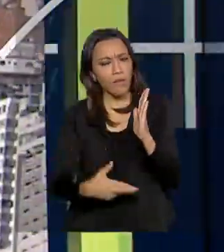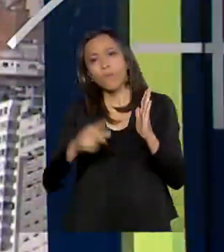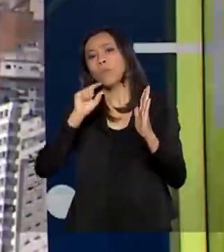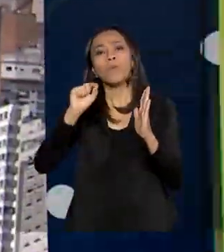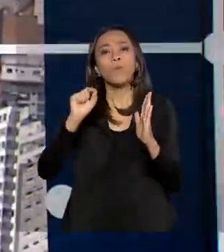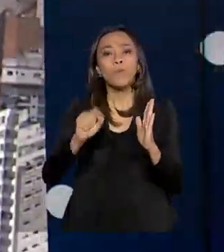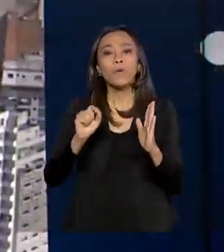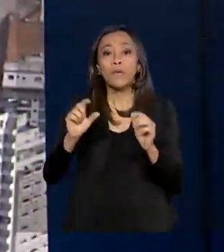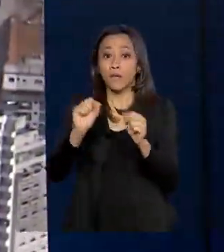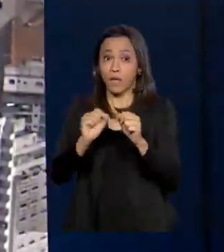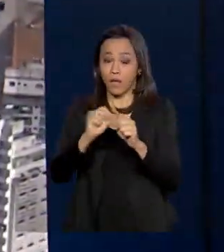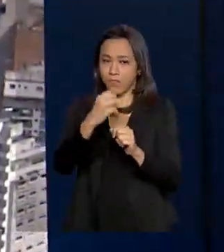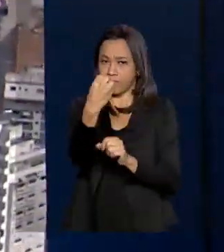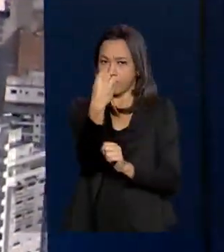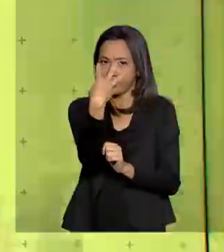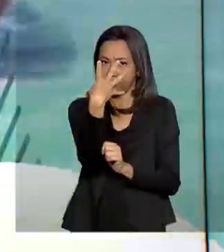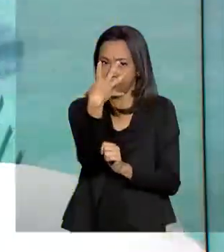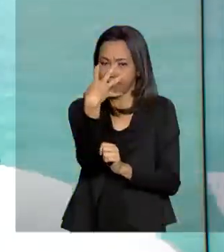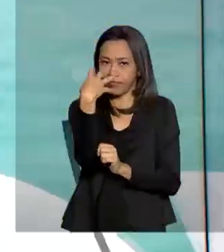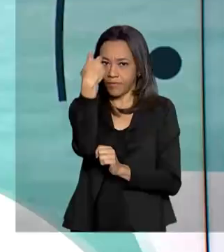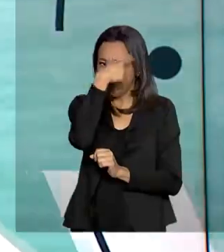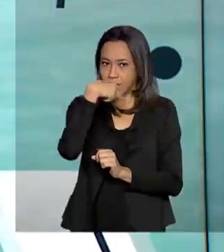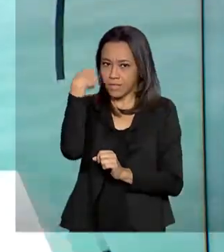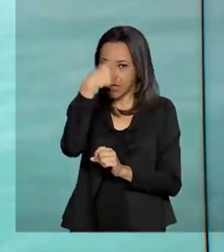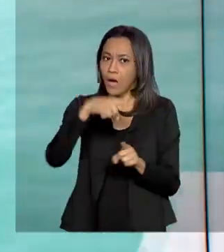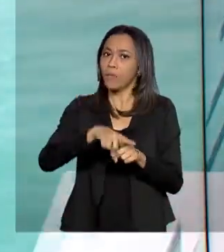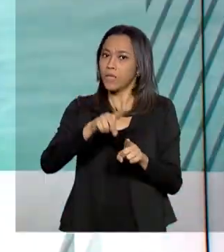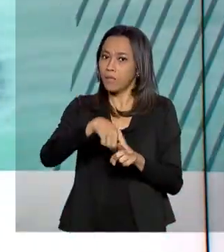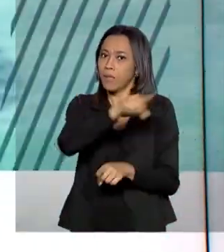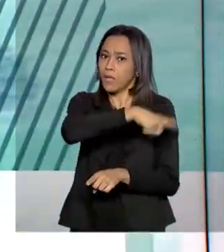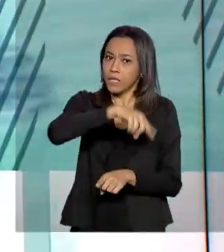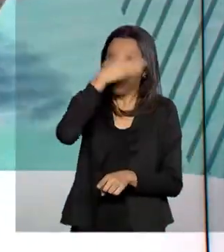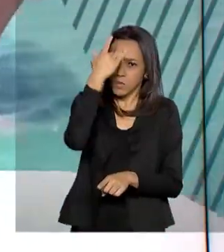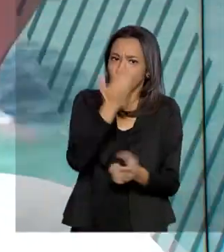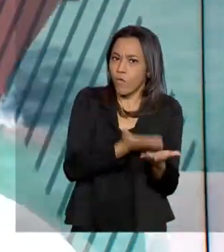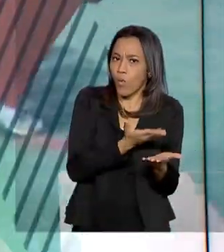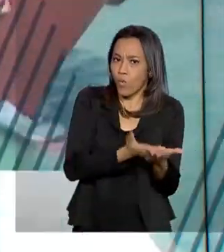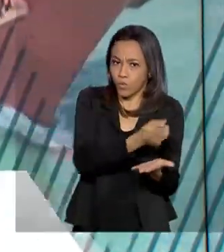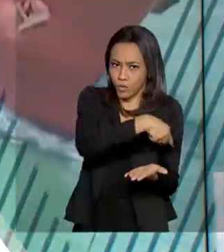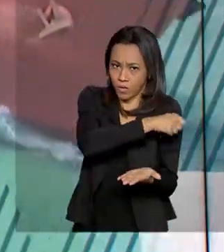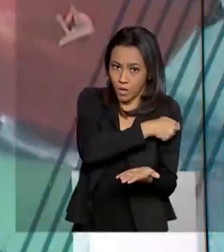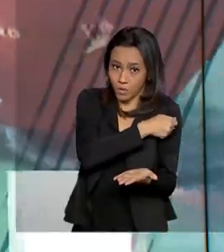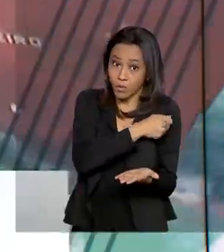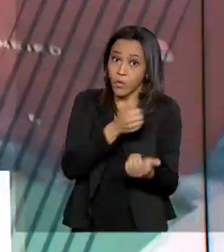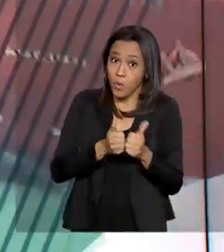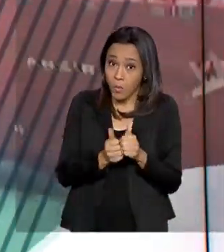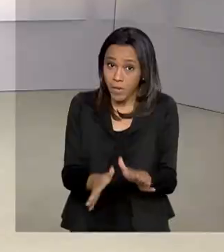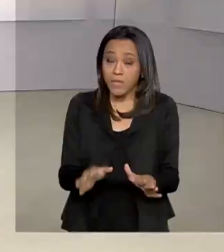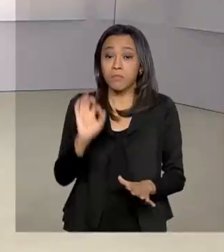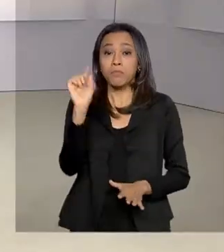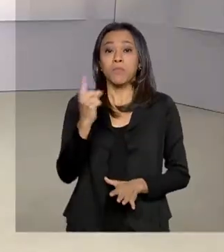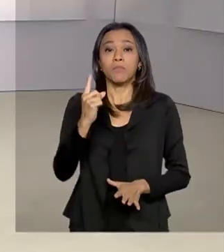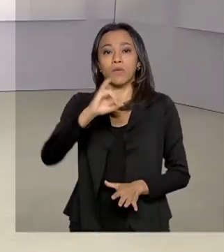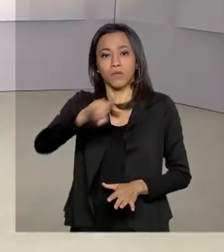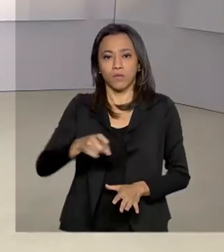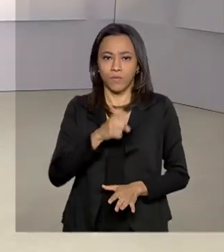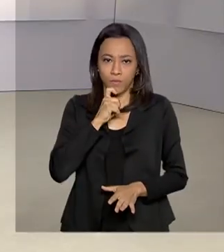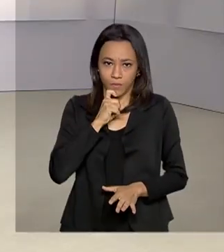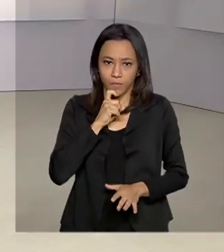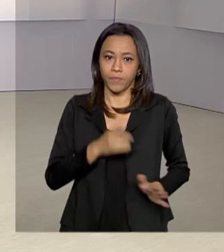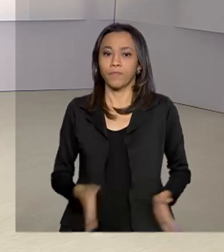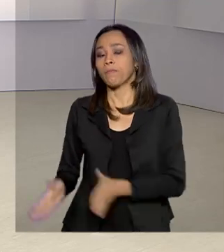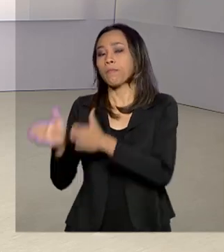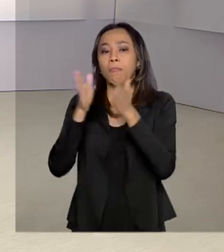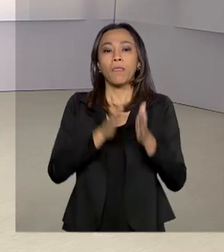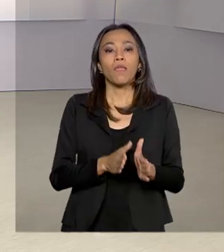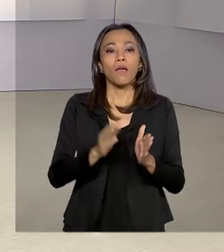biométrica facial do instrutor e dos candidatos. A medida passa a valer a partir de 1º de julho. E